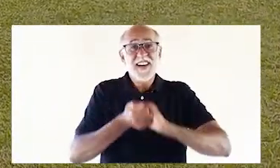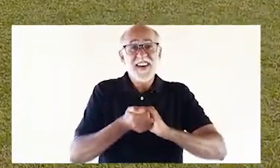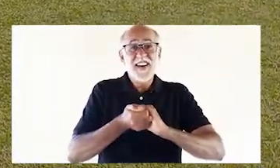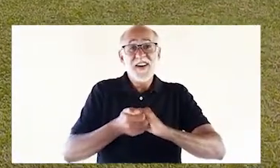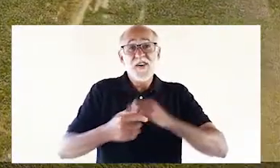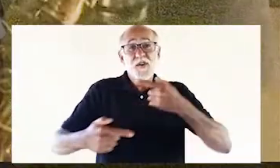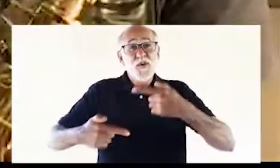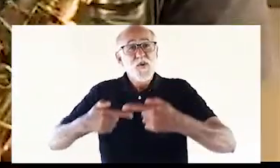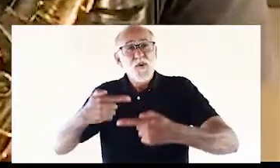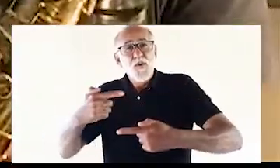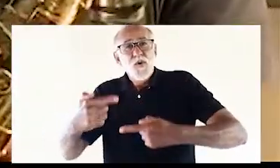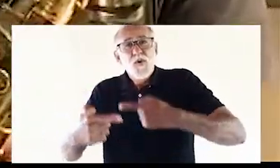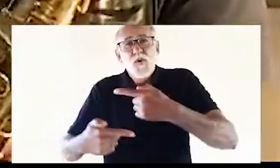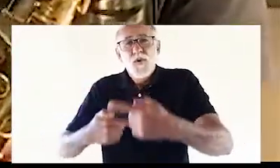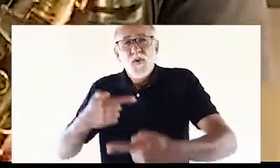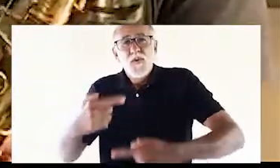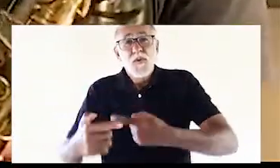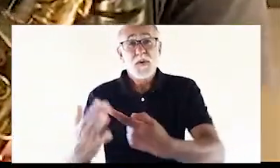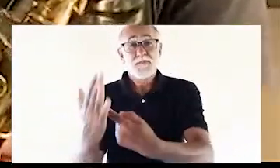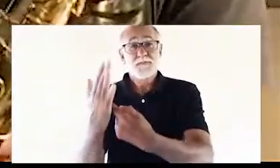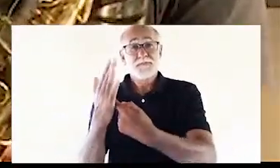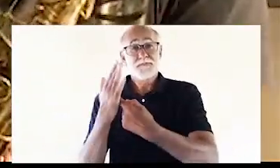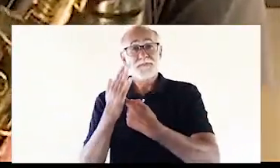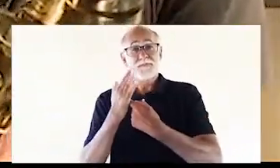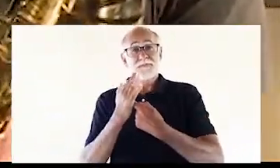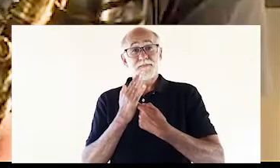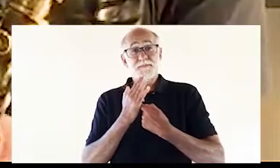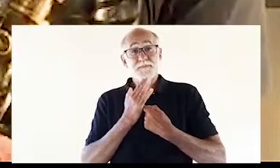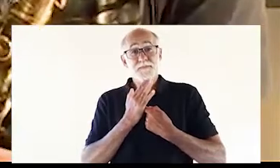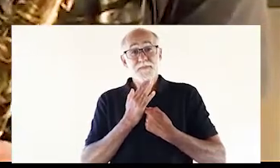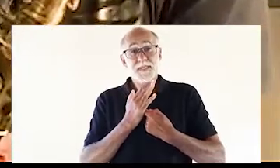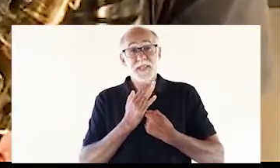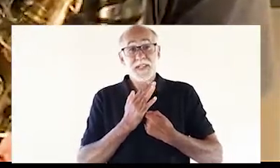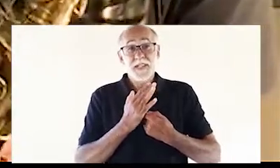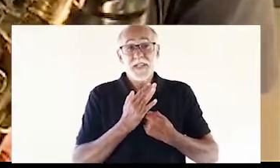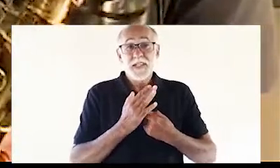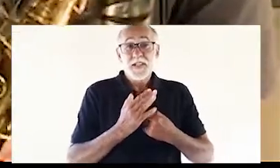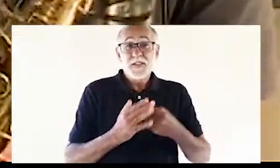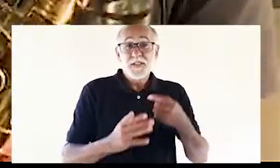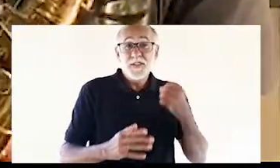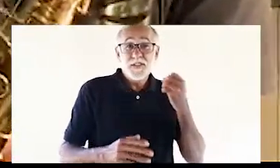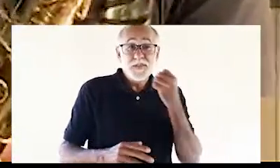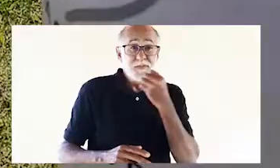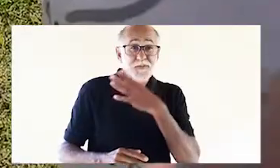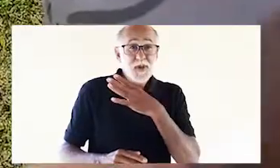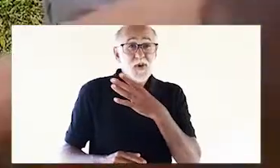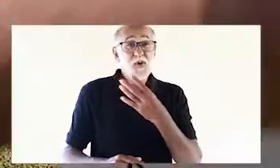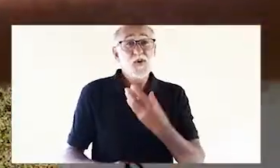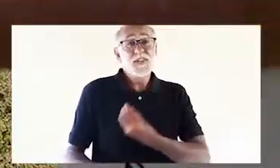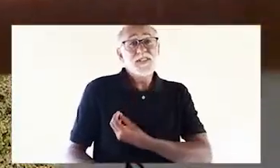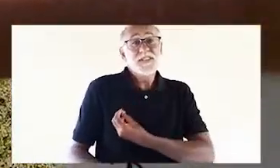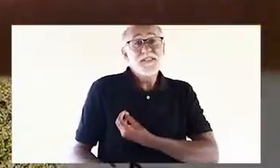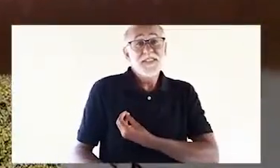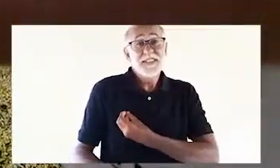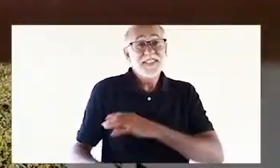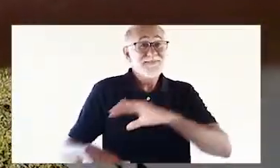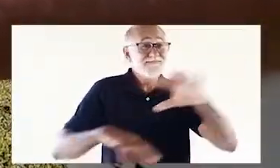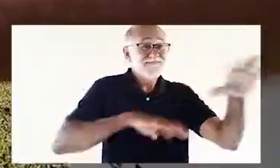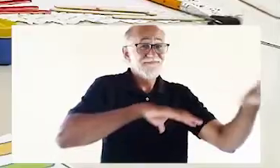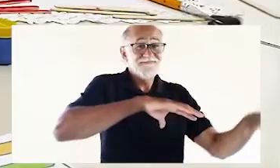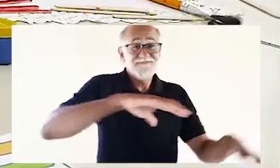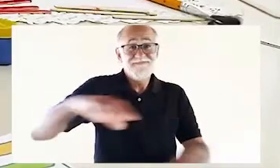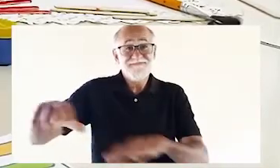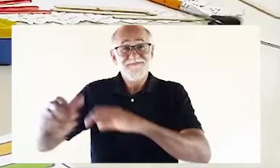à luta, me ajude a conquistar Os louros da vida Me dê a mão